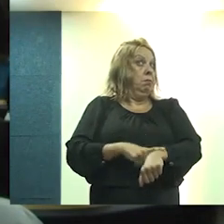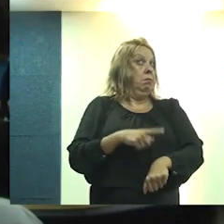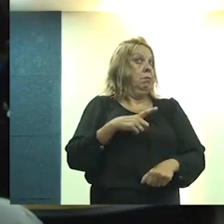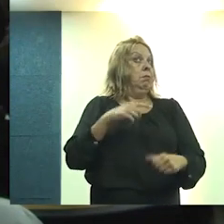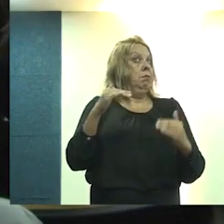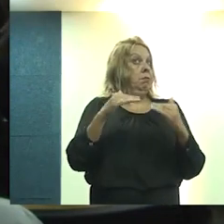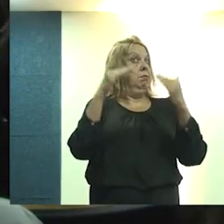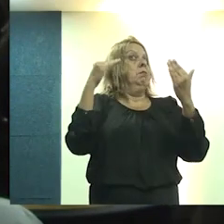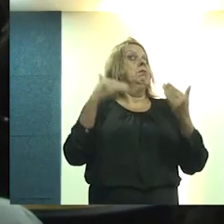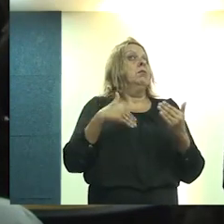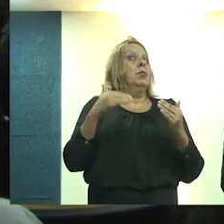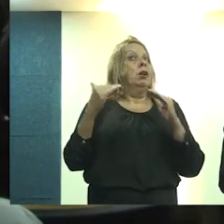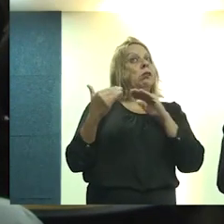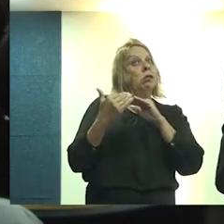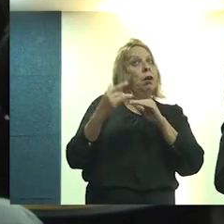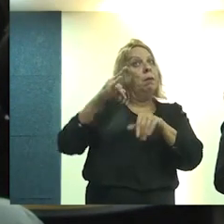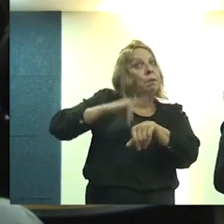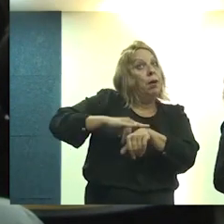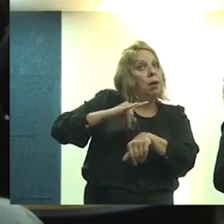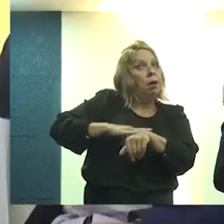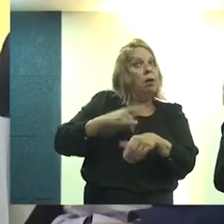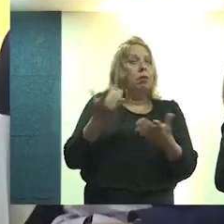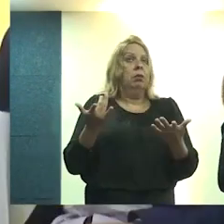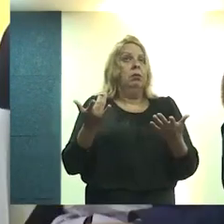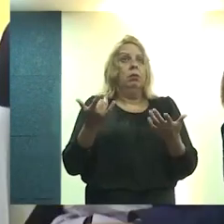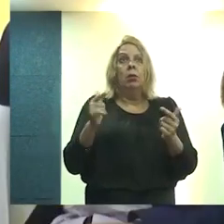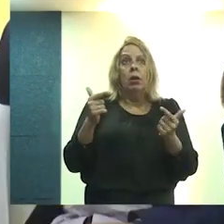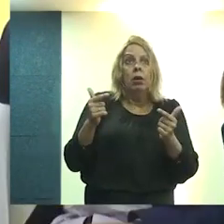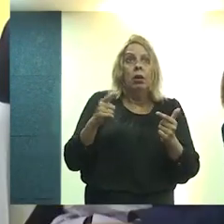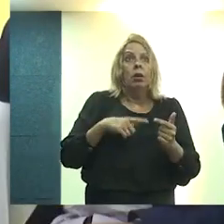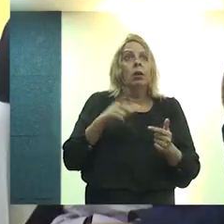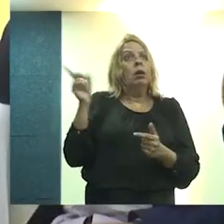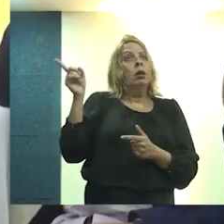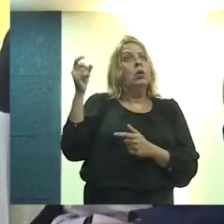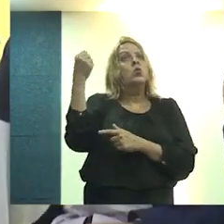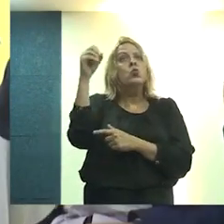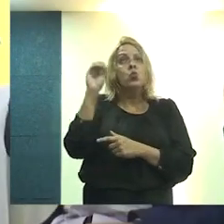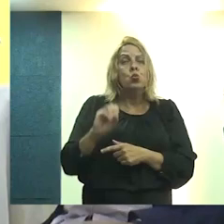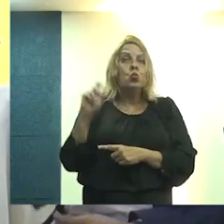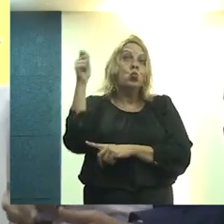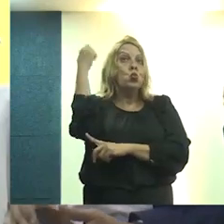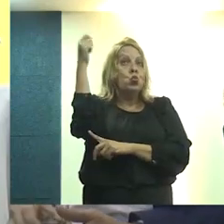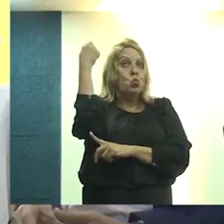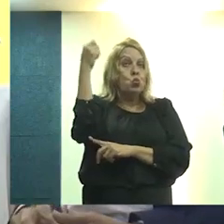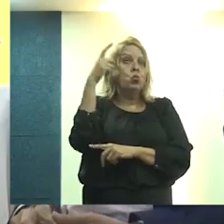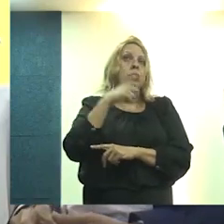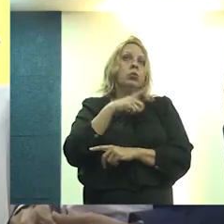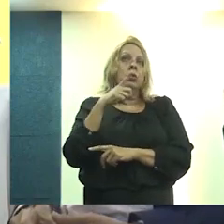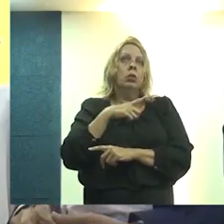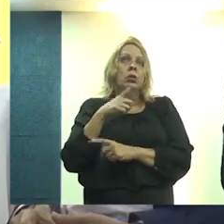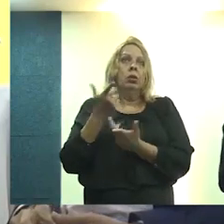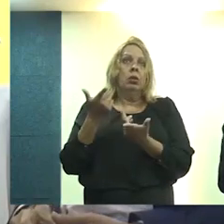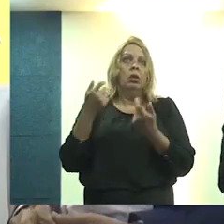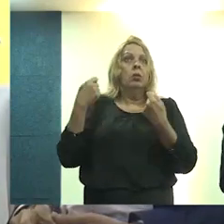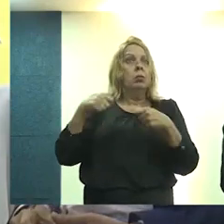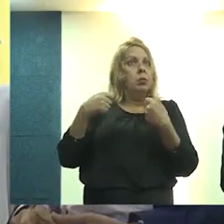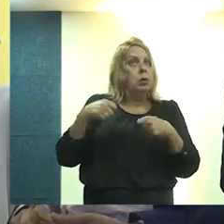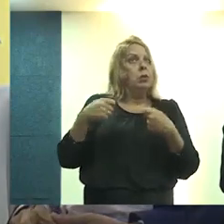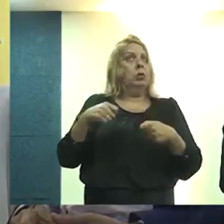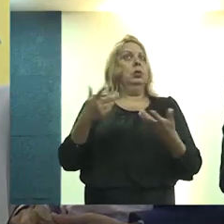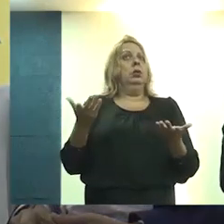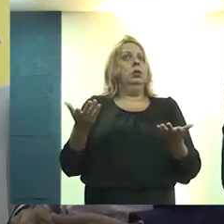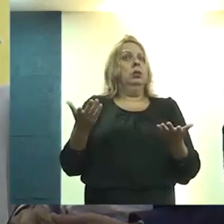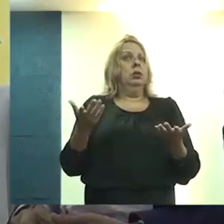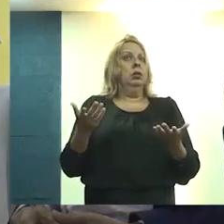de um PAC de nenhuma casa sem banheiro, gente. Estou vendo o povo lá do Rio Grande do Sul, precisamos já, fale isso para o nosso